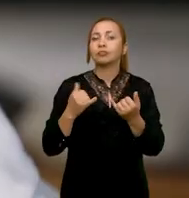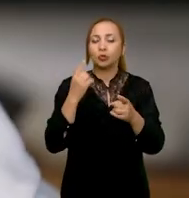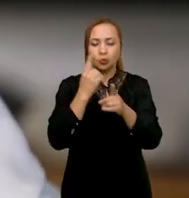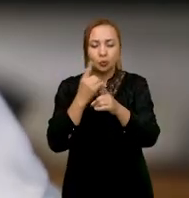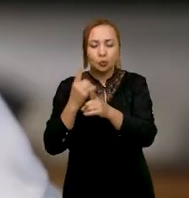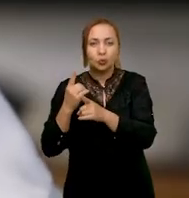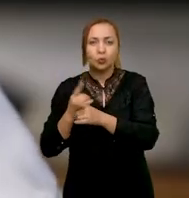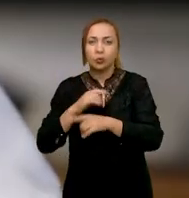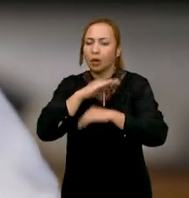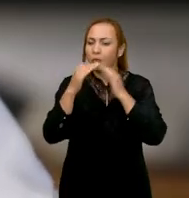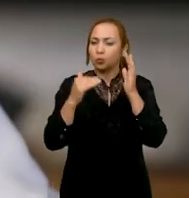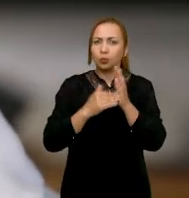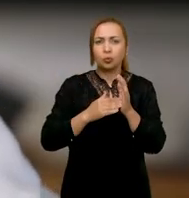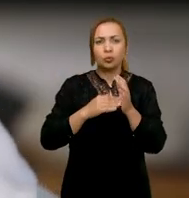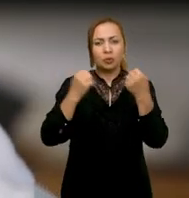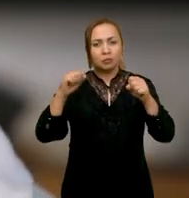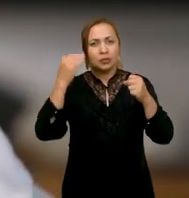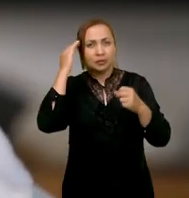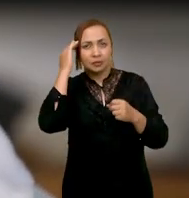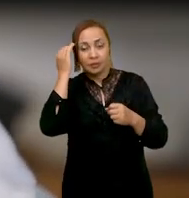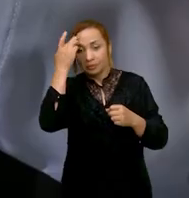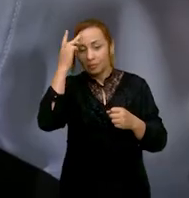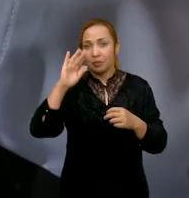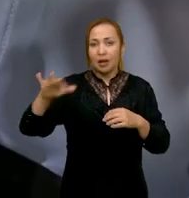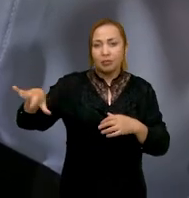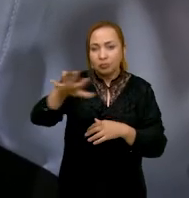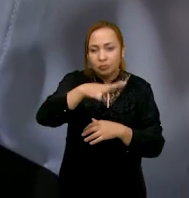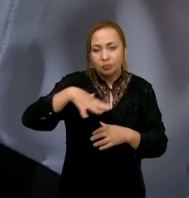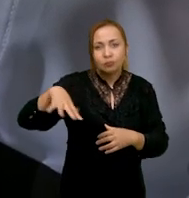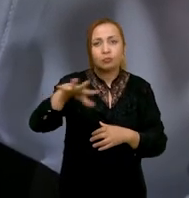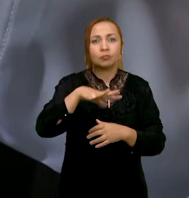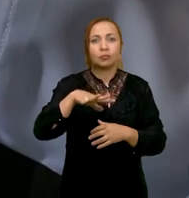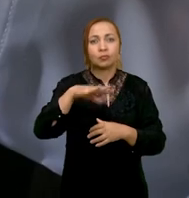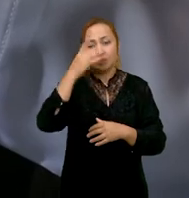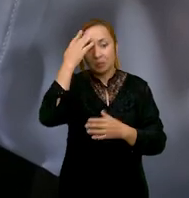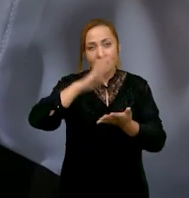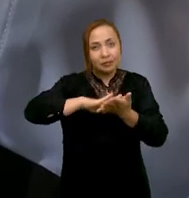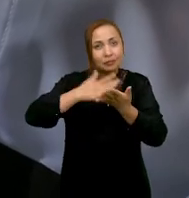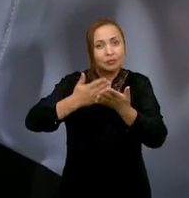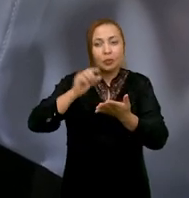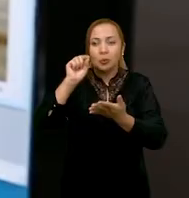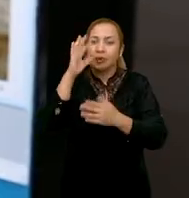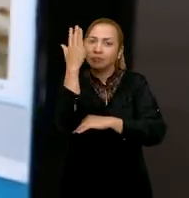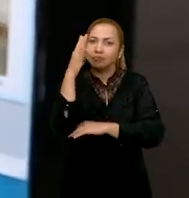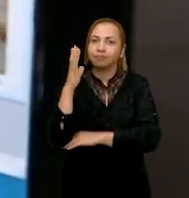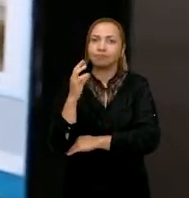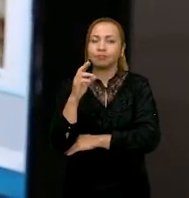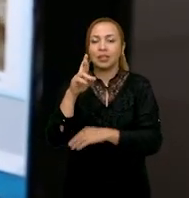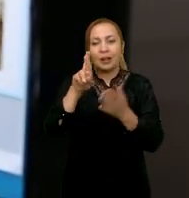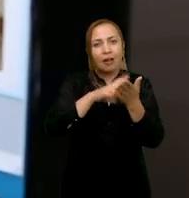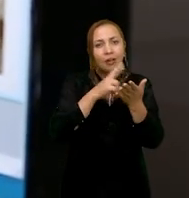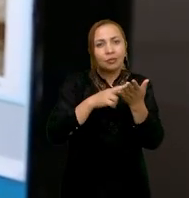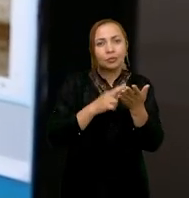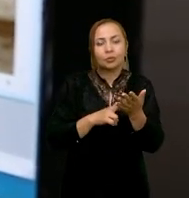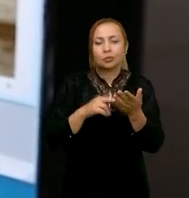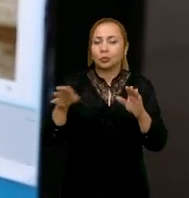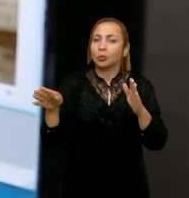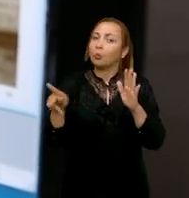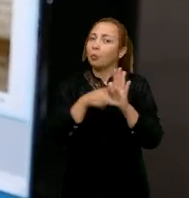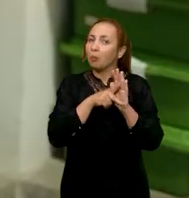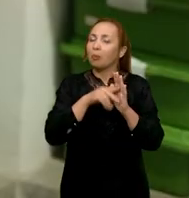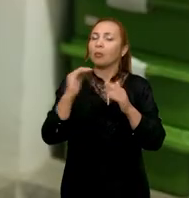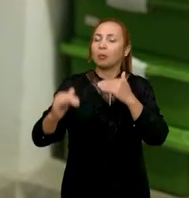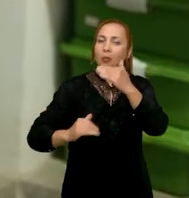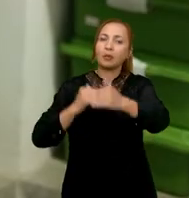Nós temos que entender o ambiente para poder interpretar aquilo que a planta registrou no seu próprio